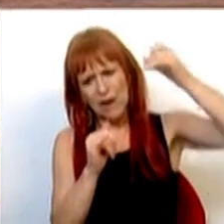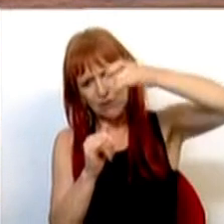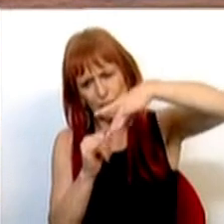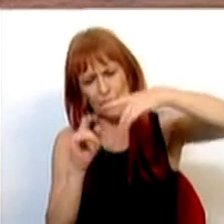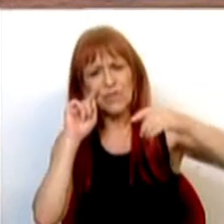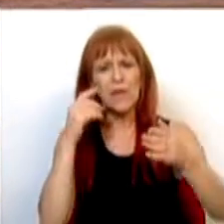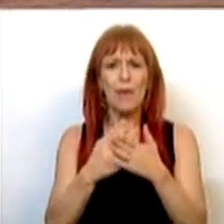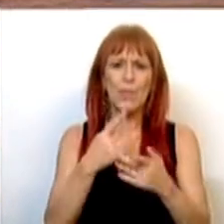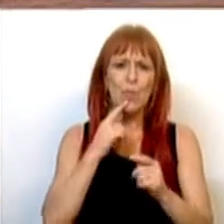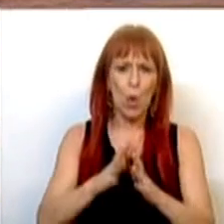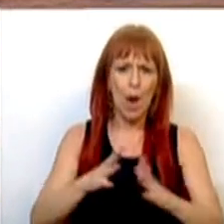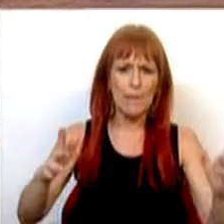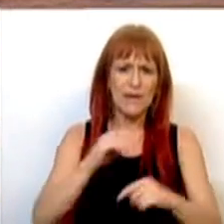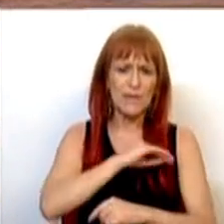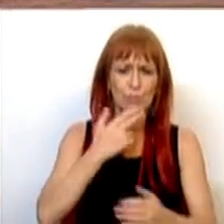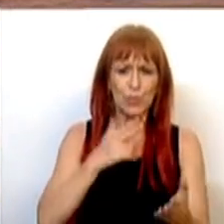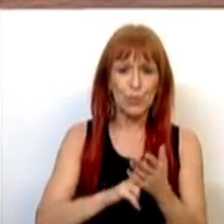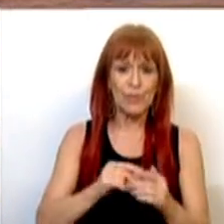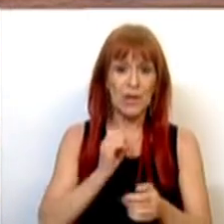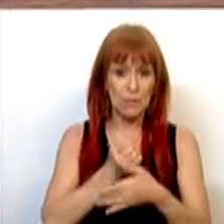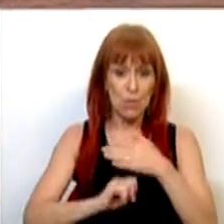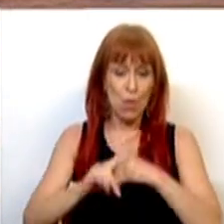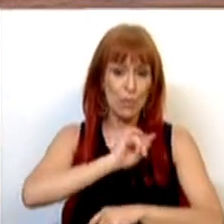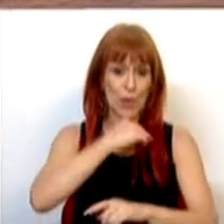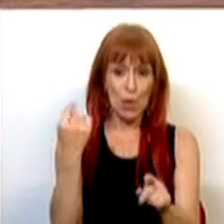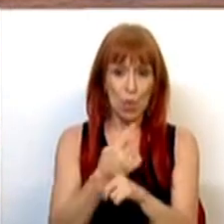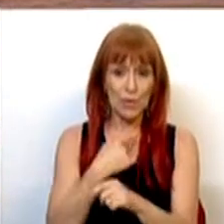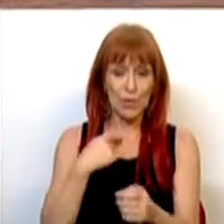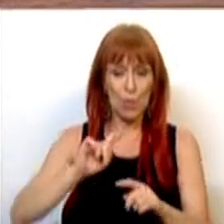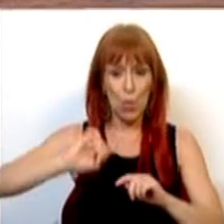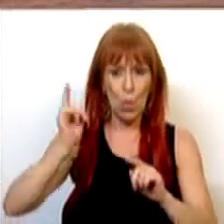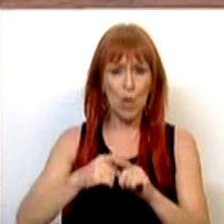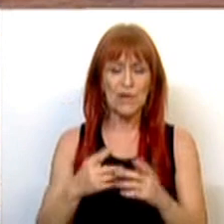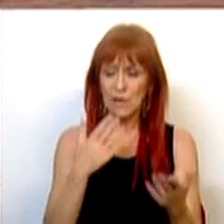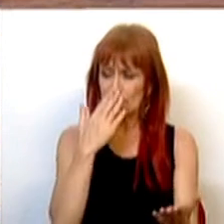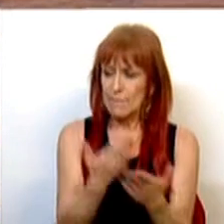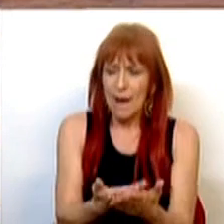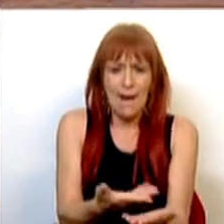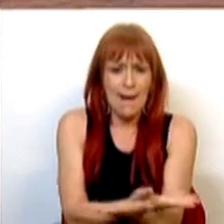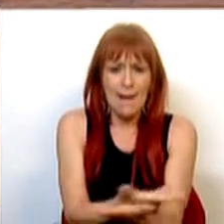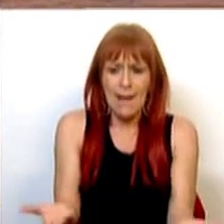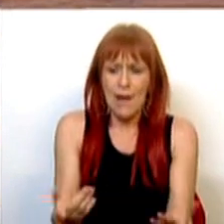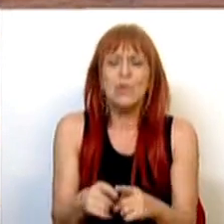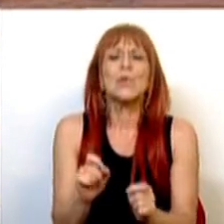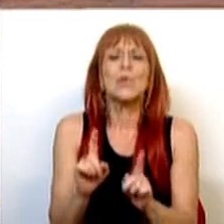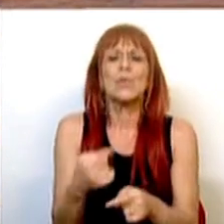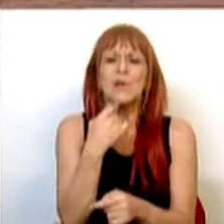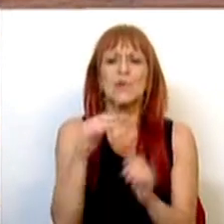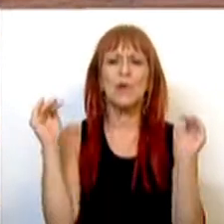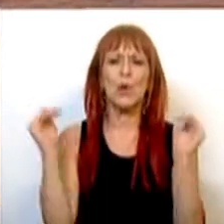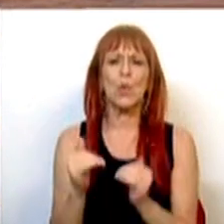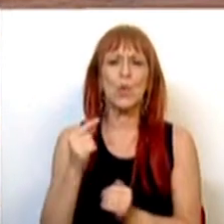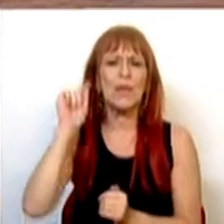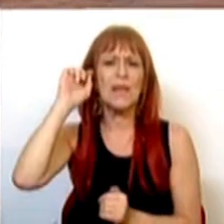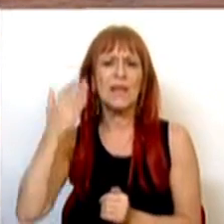que garante um significativo aumento do salário real e da reposição do poder de compra este ano. Perante esta realidade, passaram então a dizer que a redução do